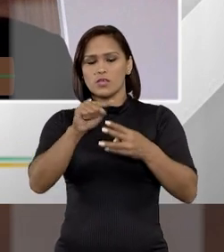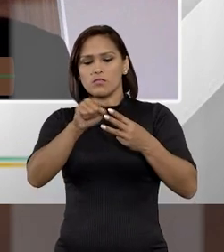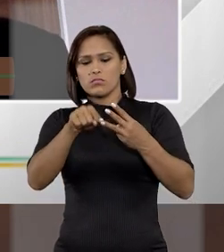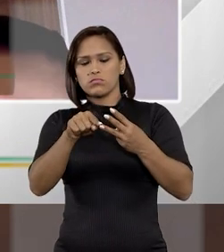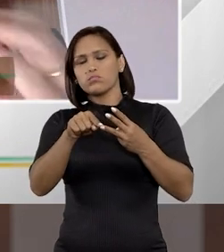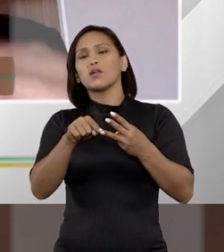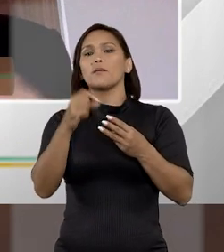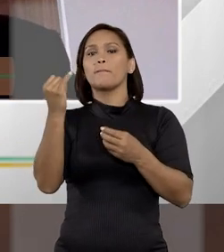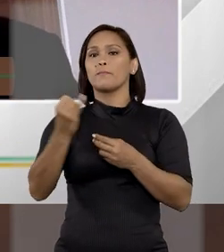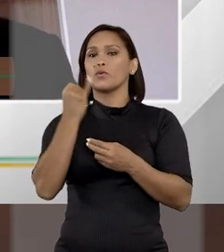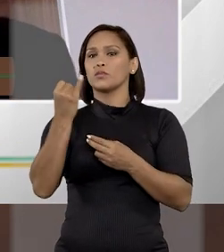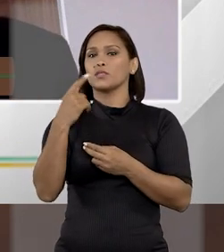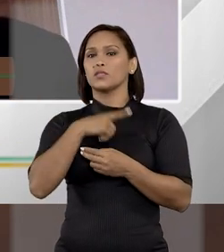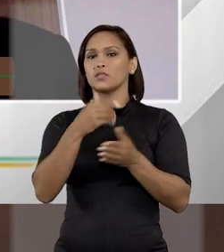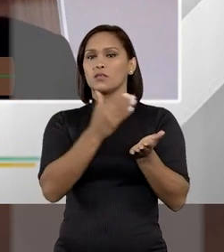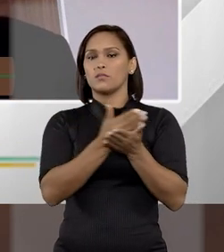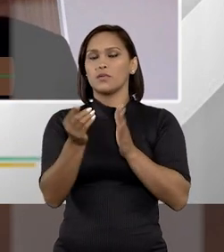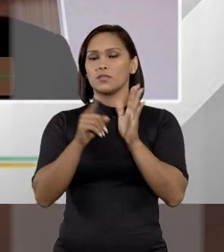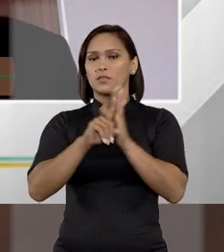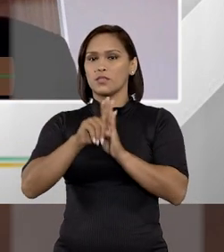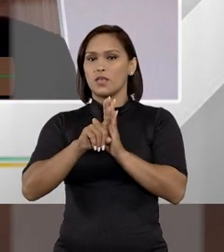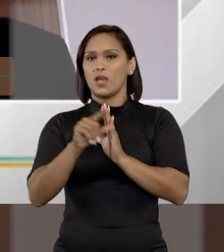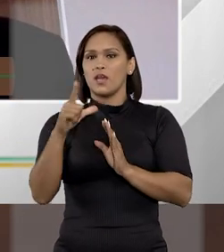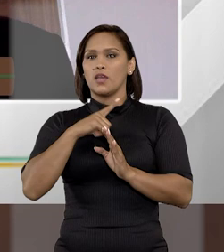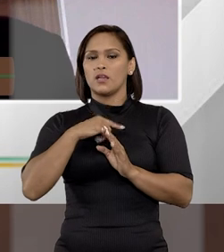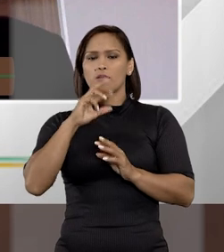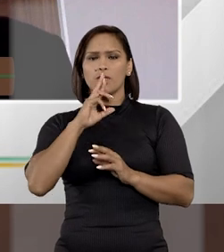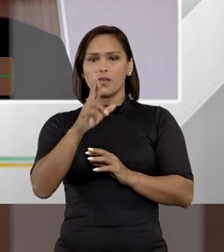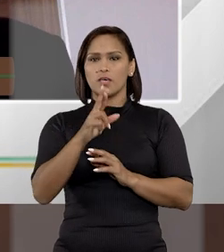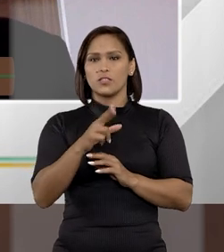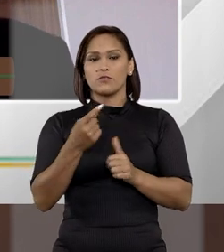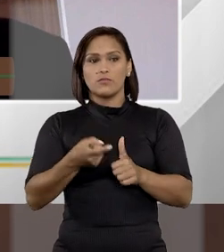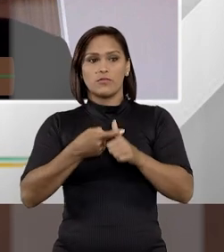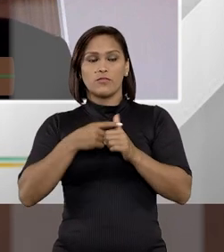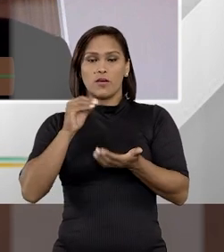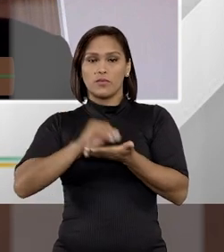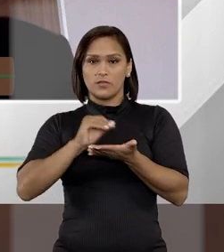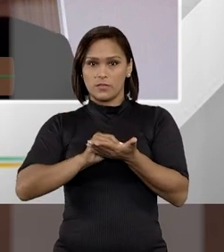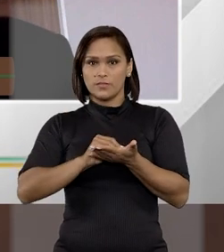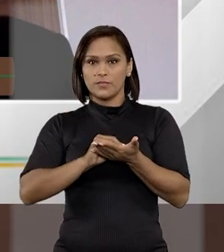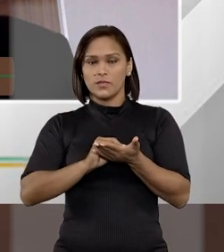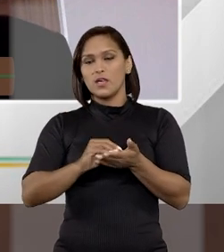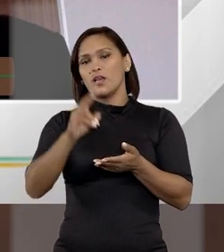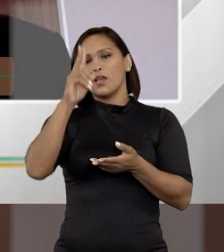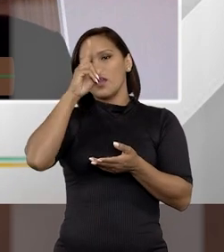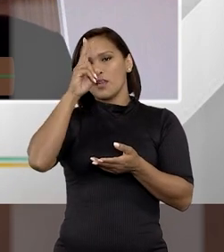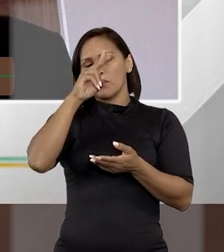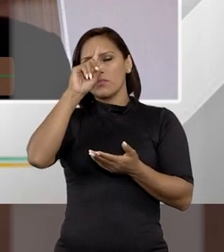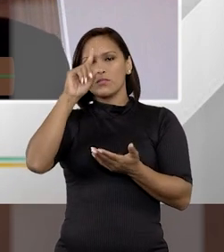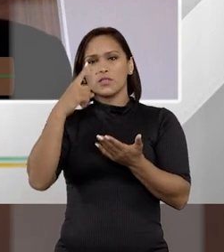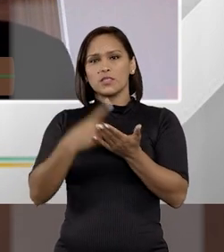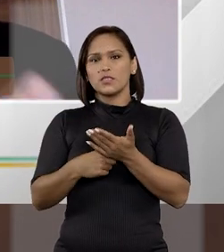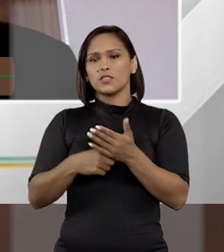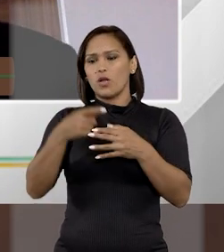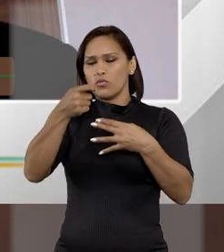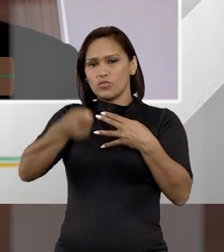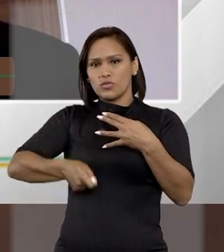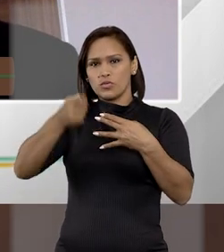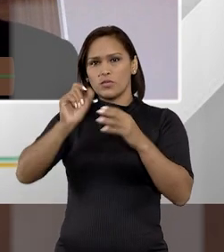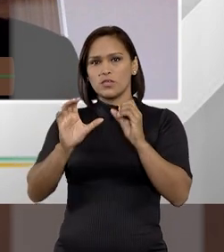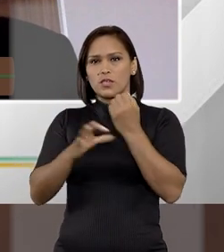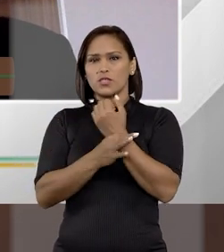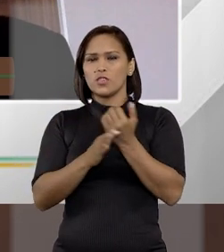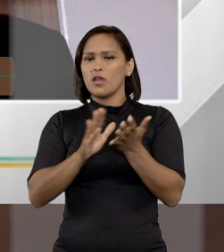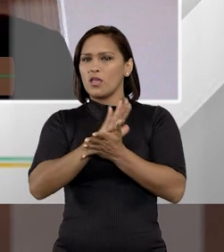questões que são super importantes que ele passa a analisar. Ele tem que resolver as questões pendentes e lembrando que as decisões do juiz das